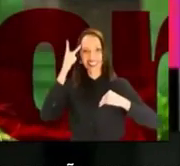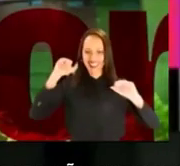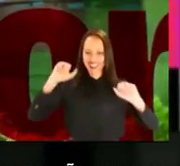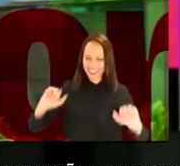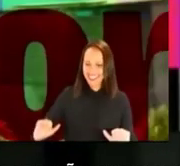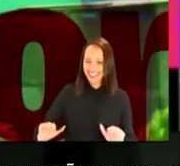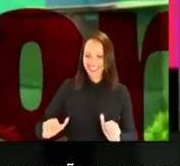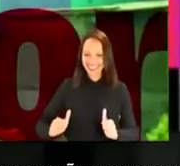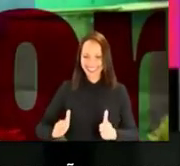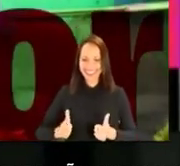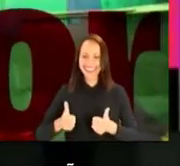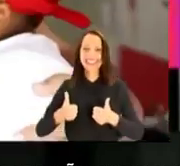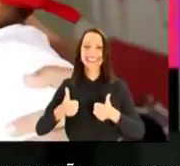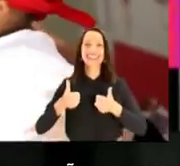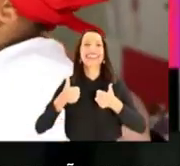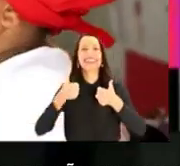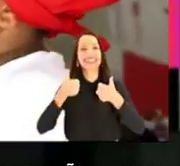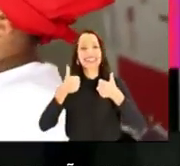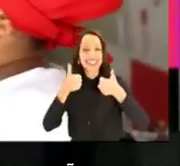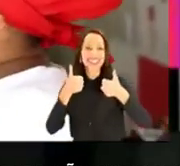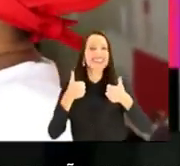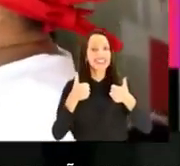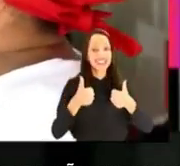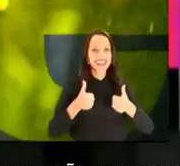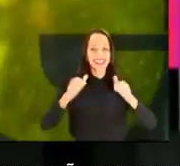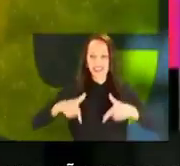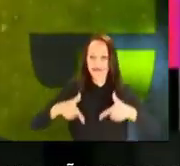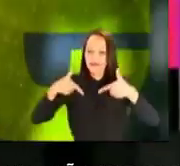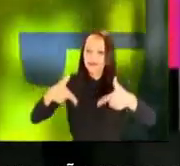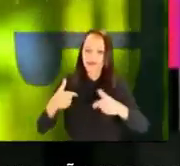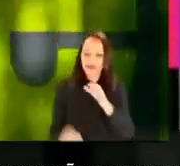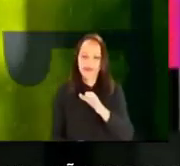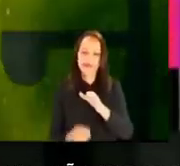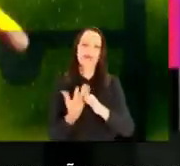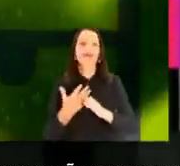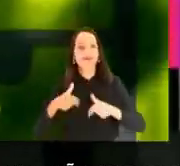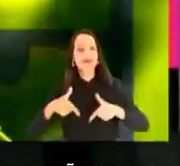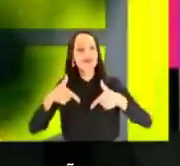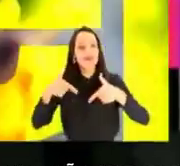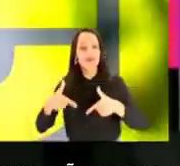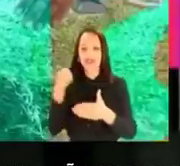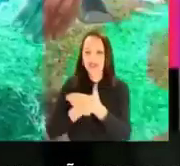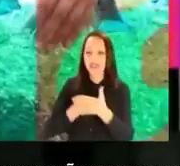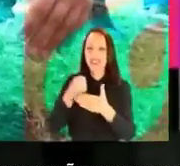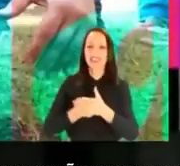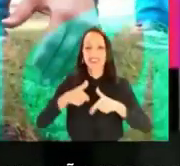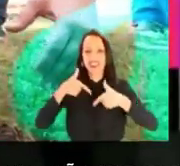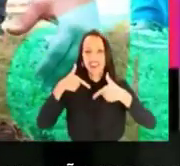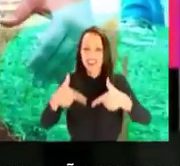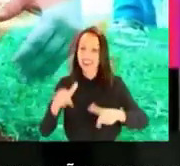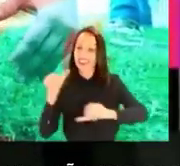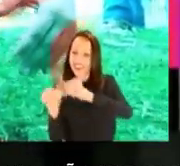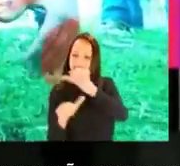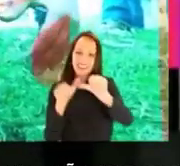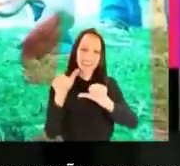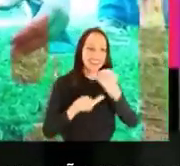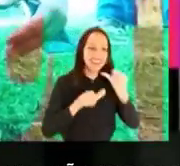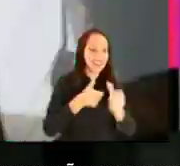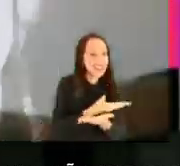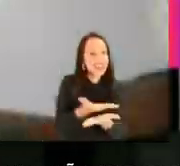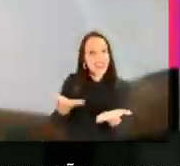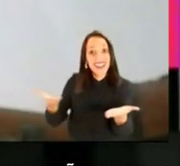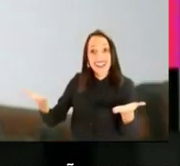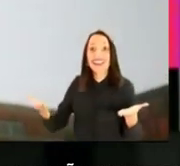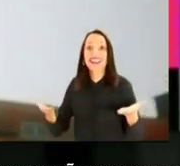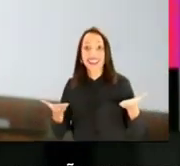melhor do que tá. Fazer o que tem que fazer, mudar o que tem que